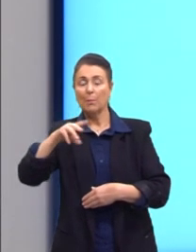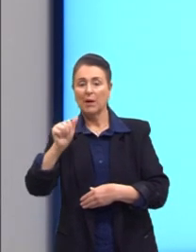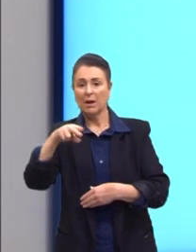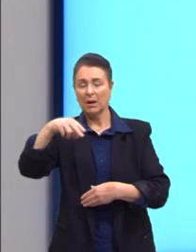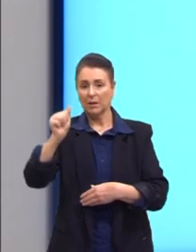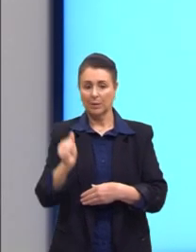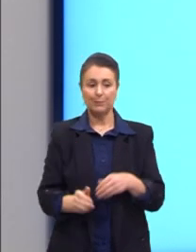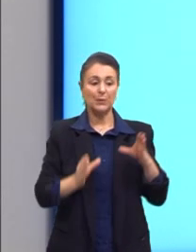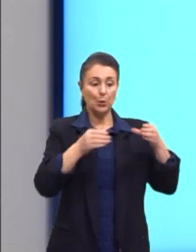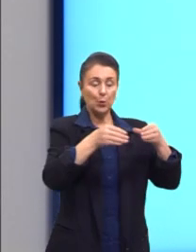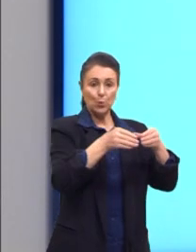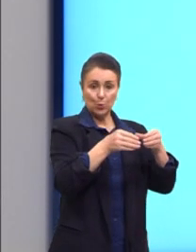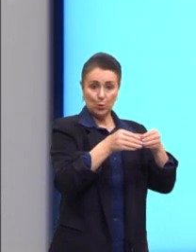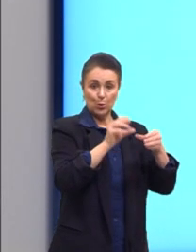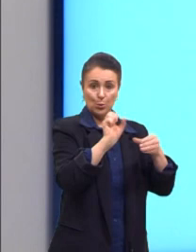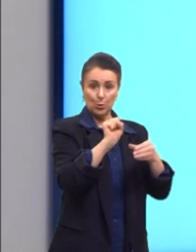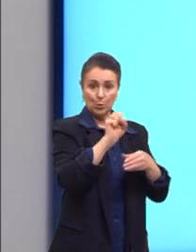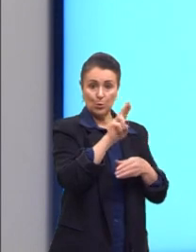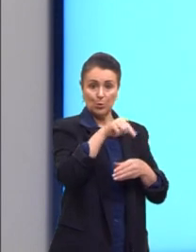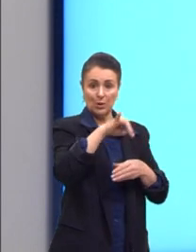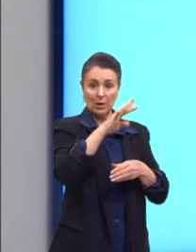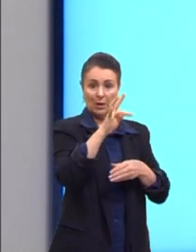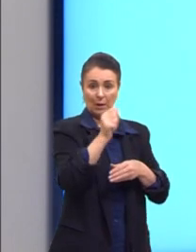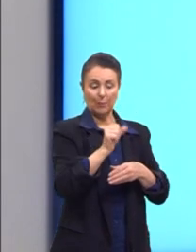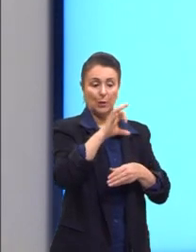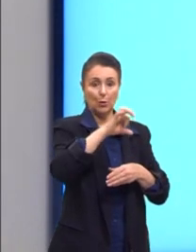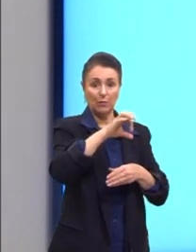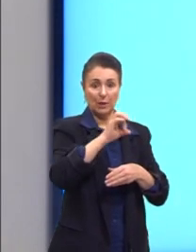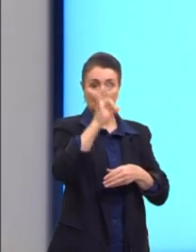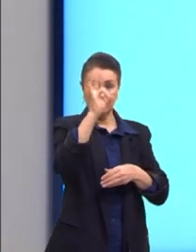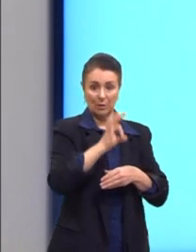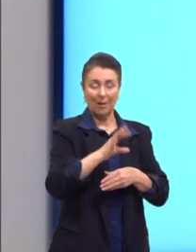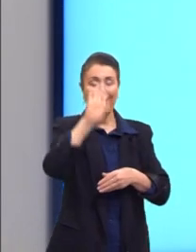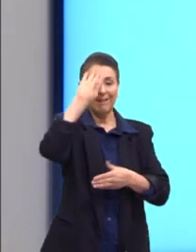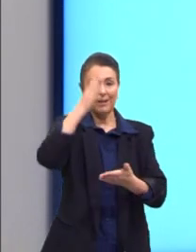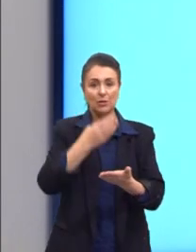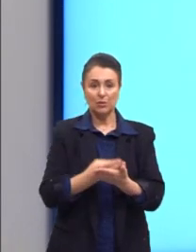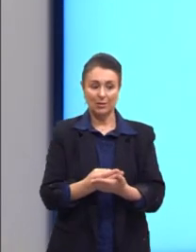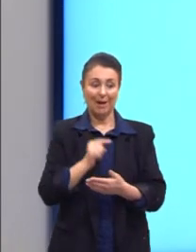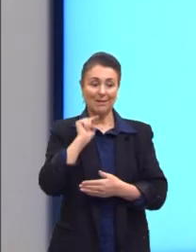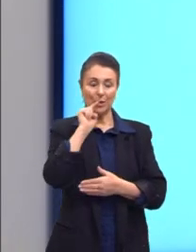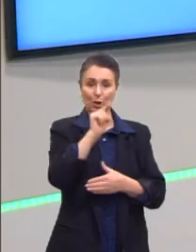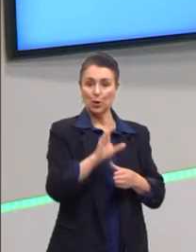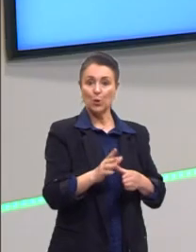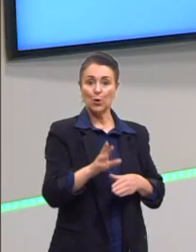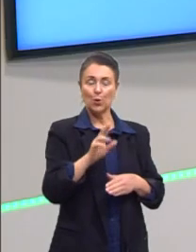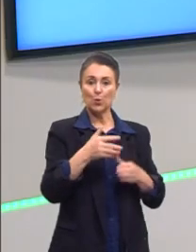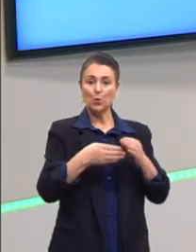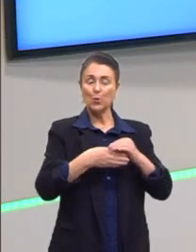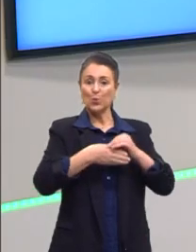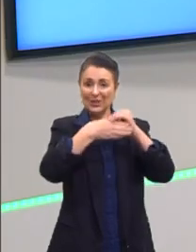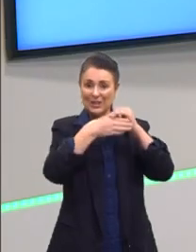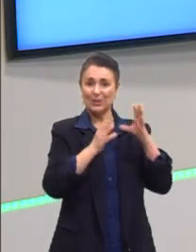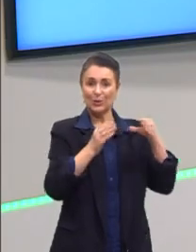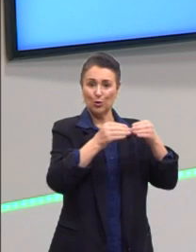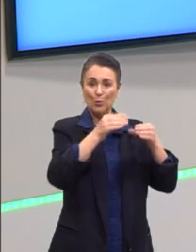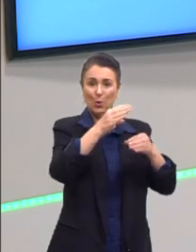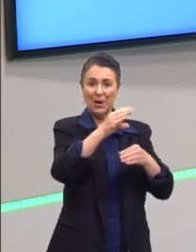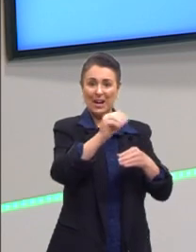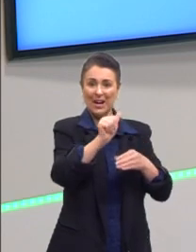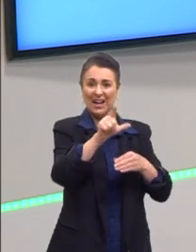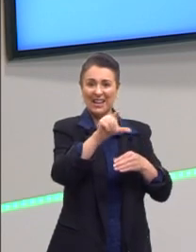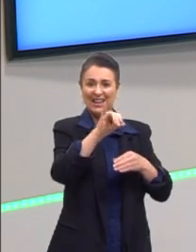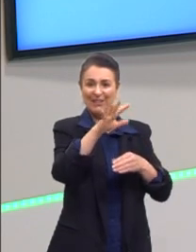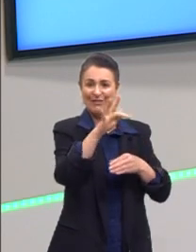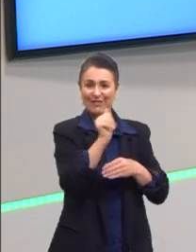cerca de 90% dessas pessoas, acreditam que o califa... Quem é o califa? O califa é como se